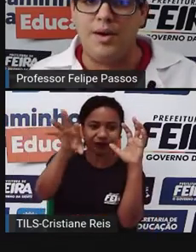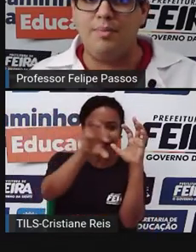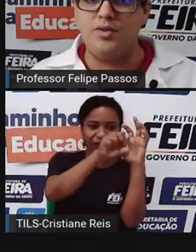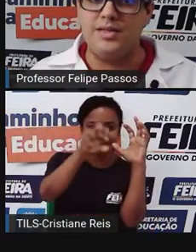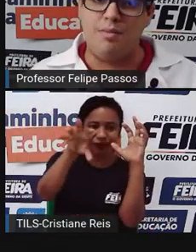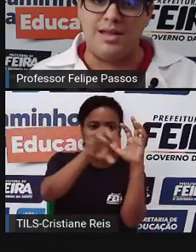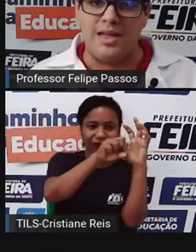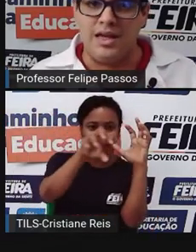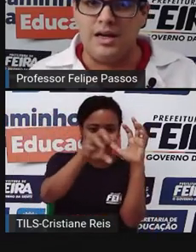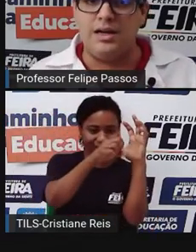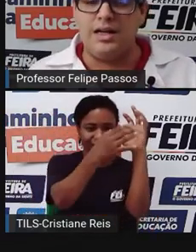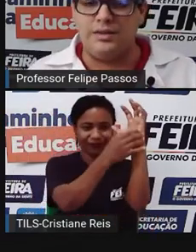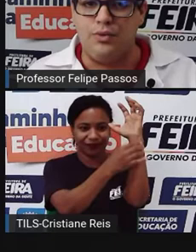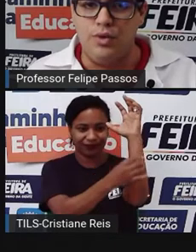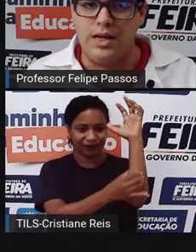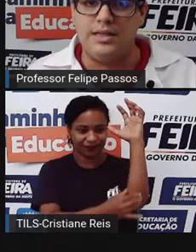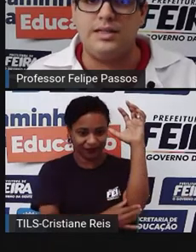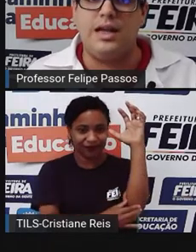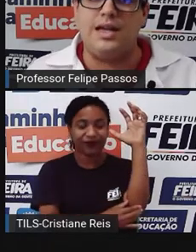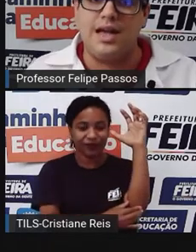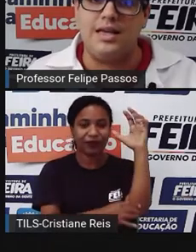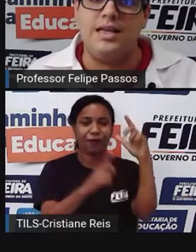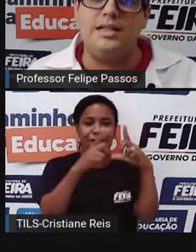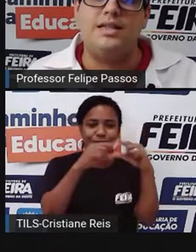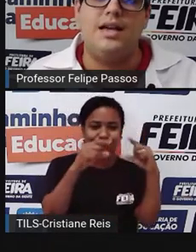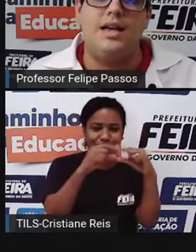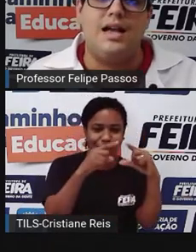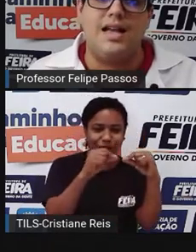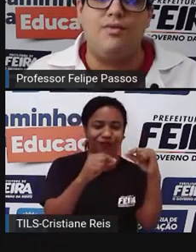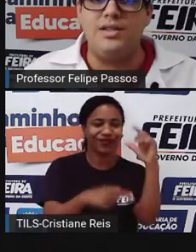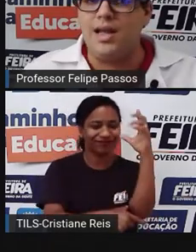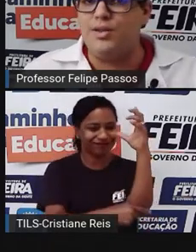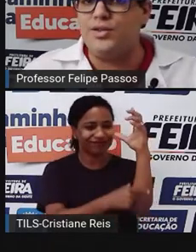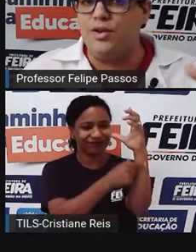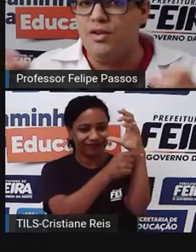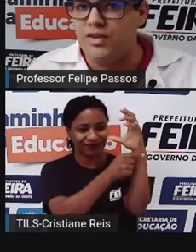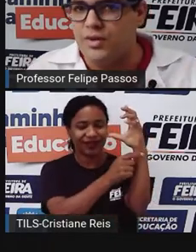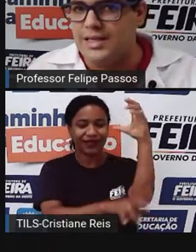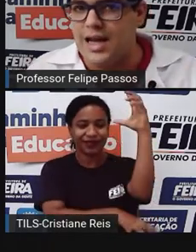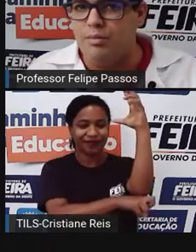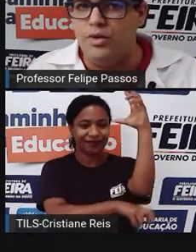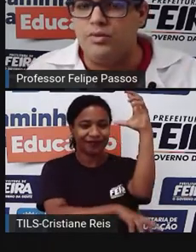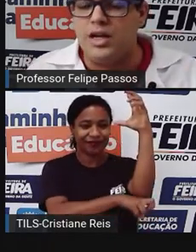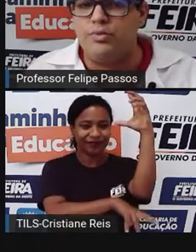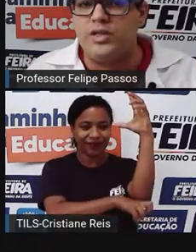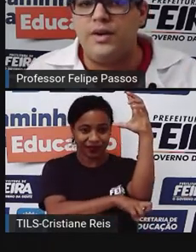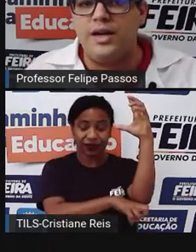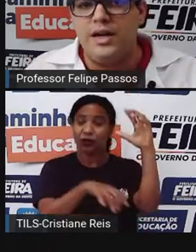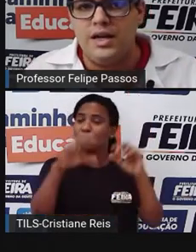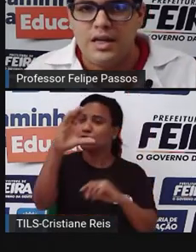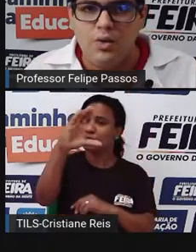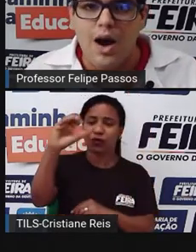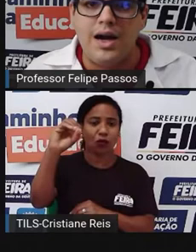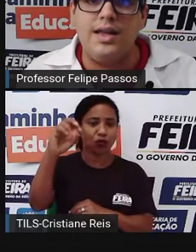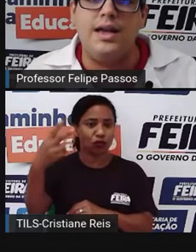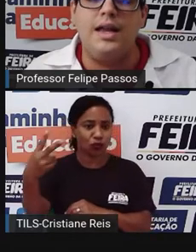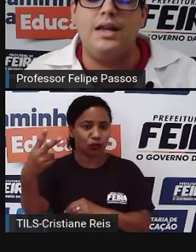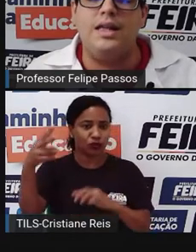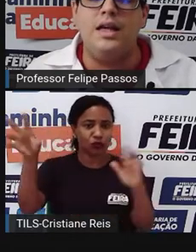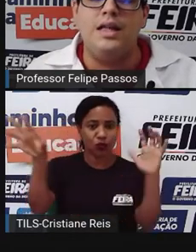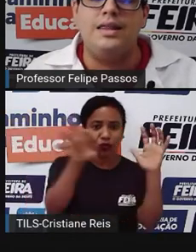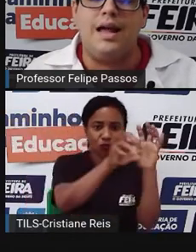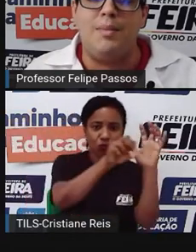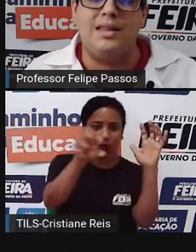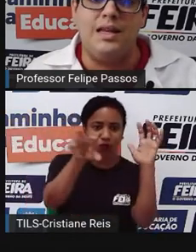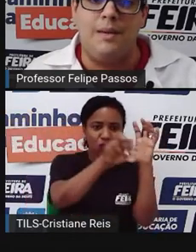Então, para produzir a madeira, as folhas, as raízes, as árvores absorvem o gás carbônico da atmosfera e guardam ele